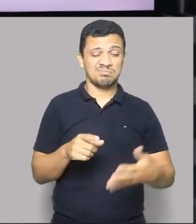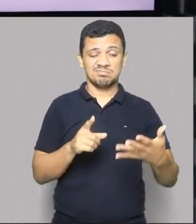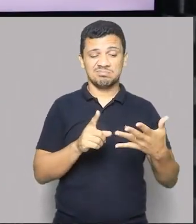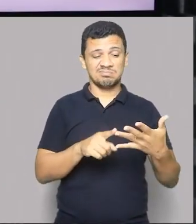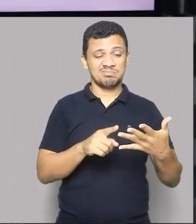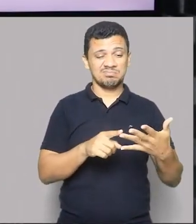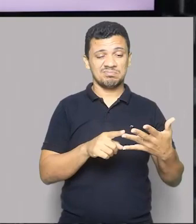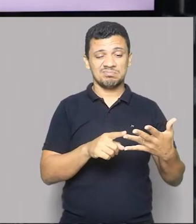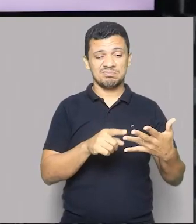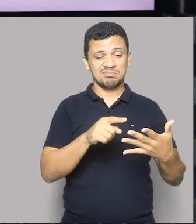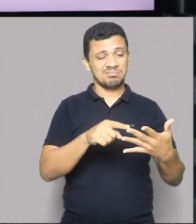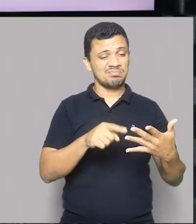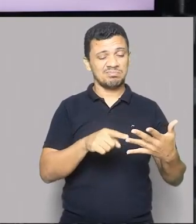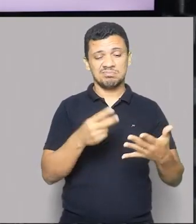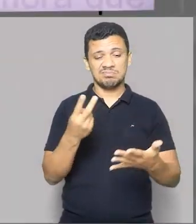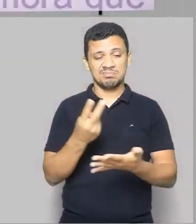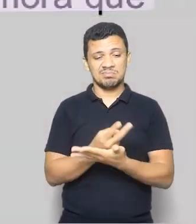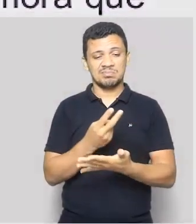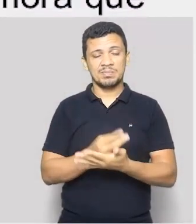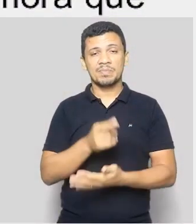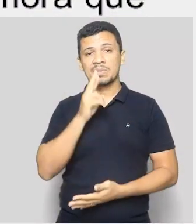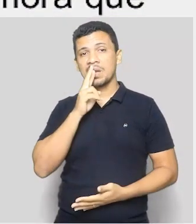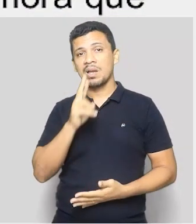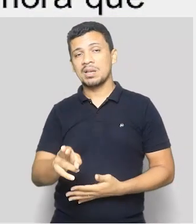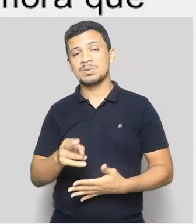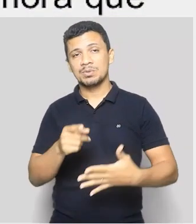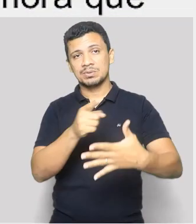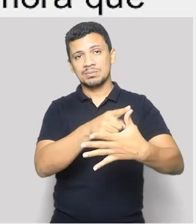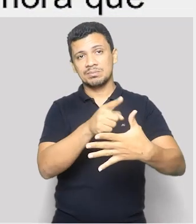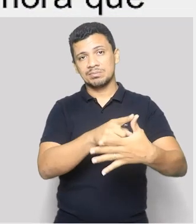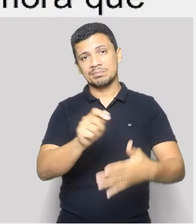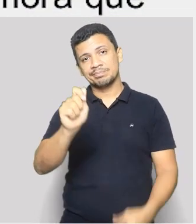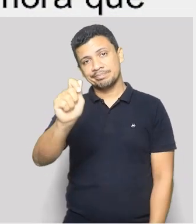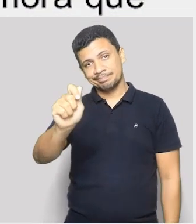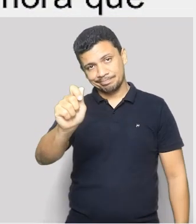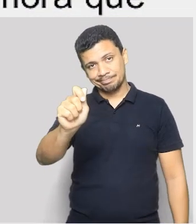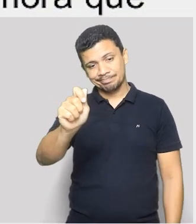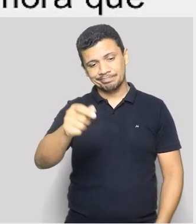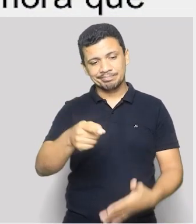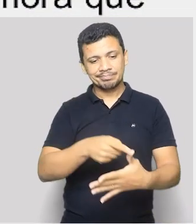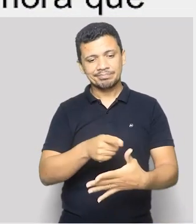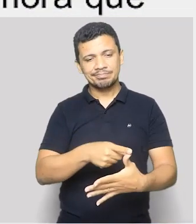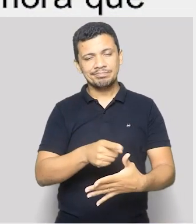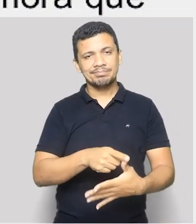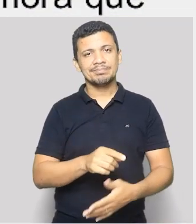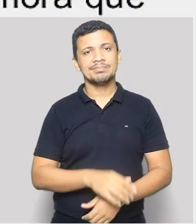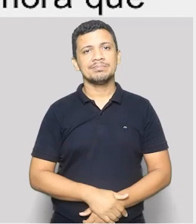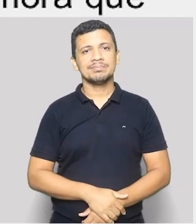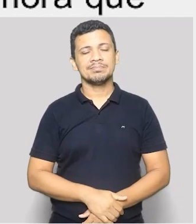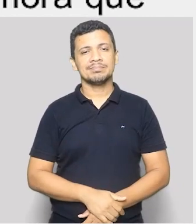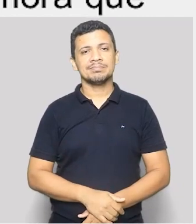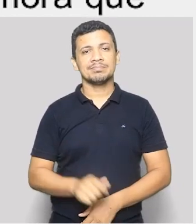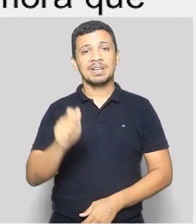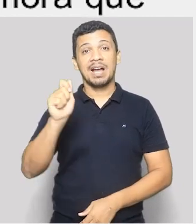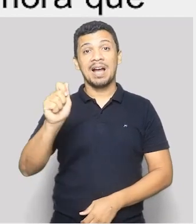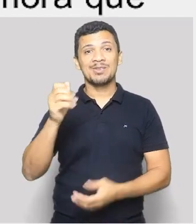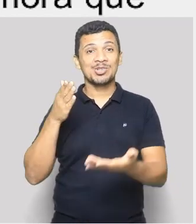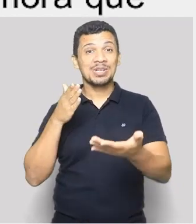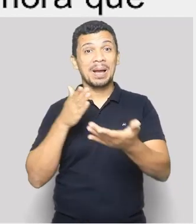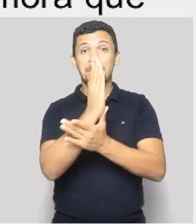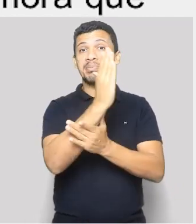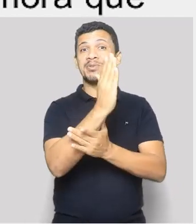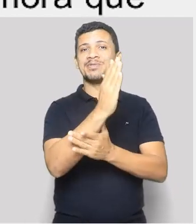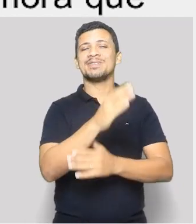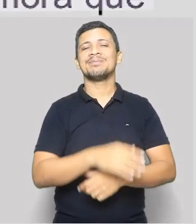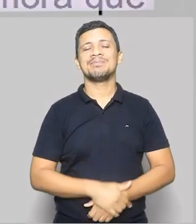descarta a letra C e a letra D e lógico, evidentemente, que a resposta é a opção A de aprova. É